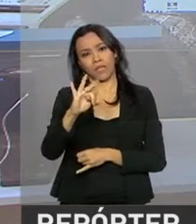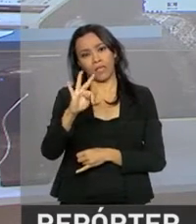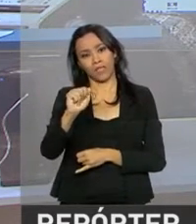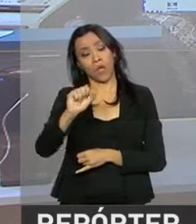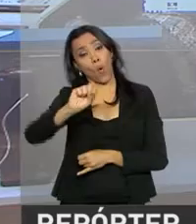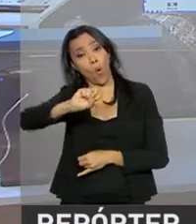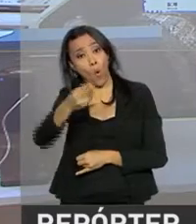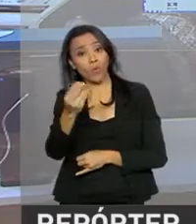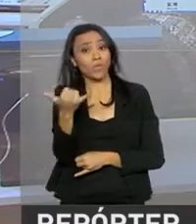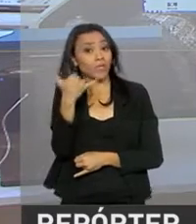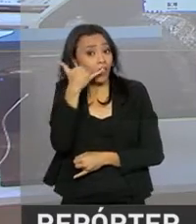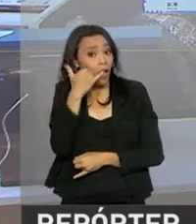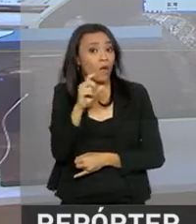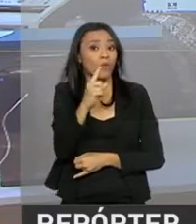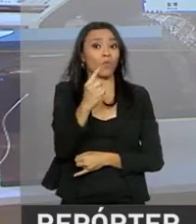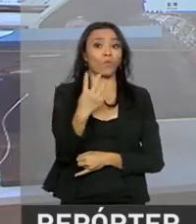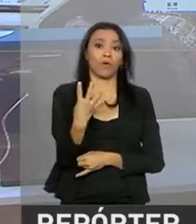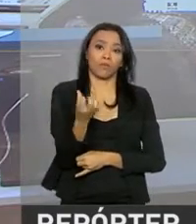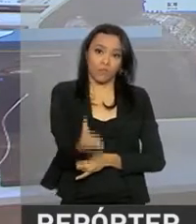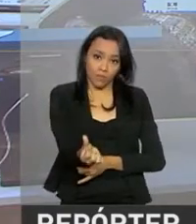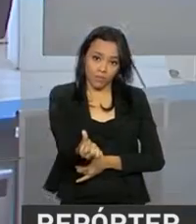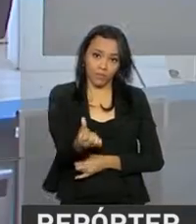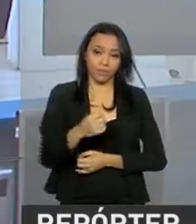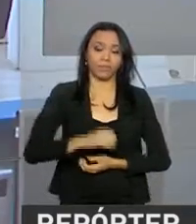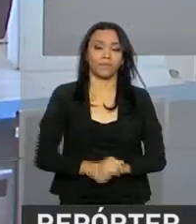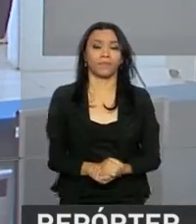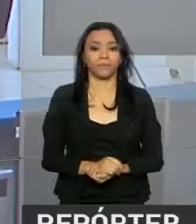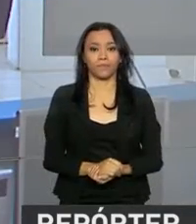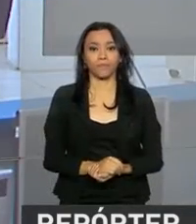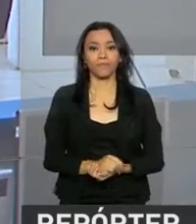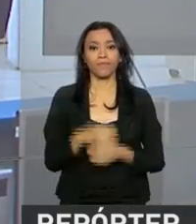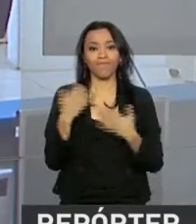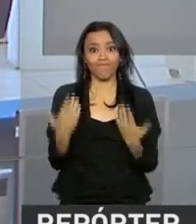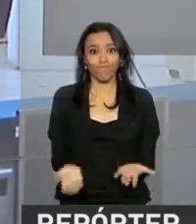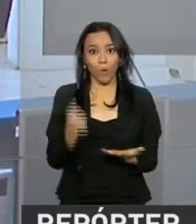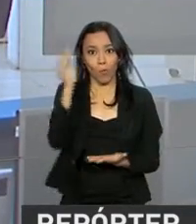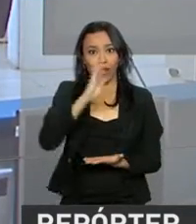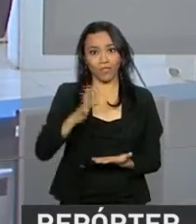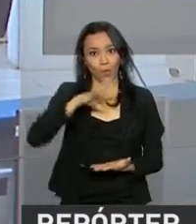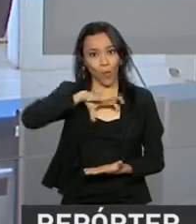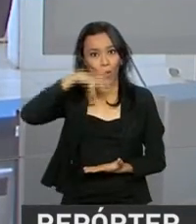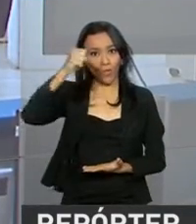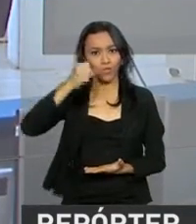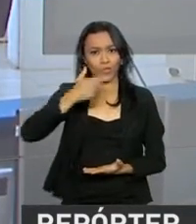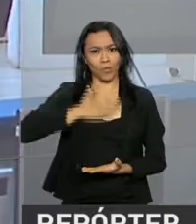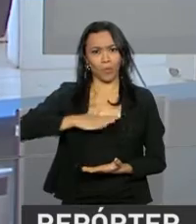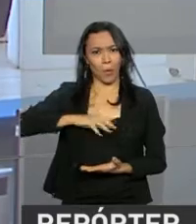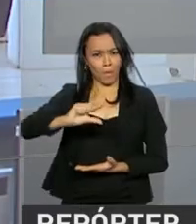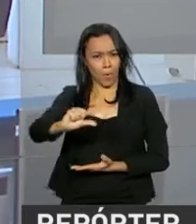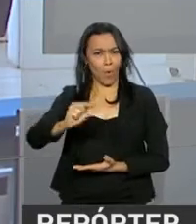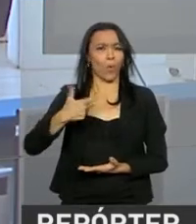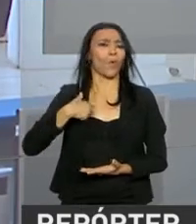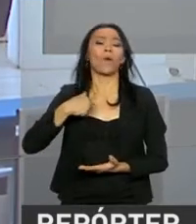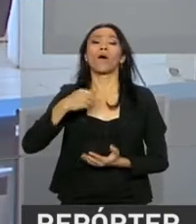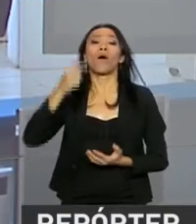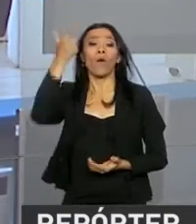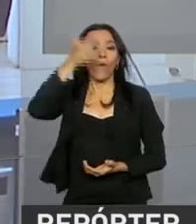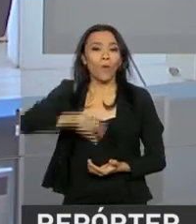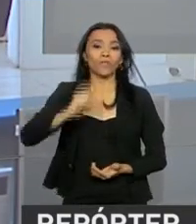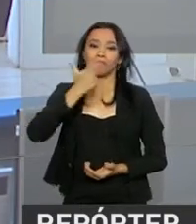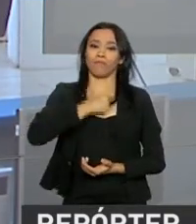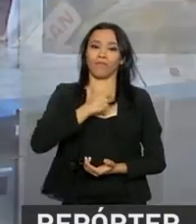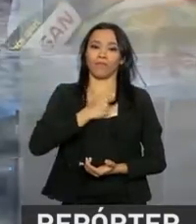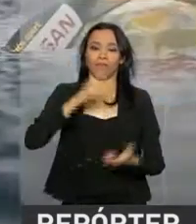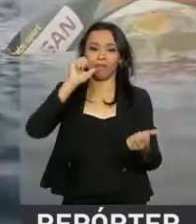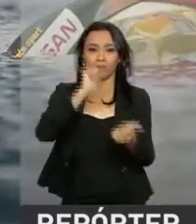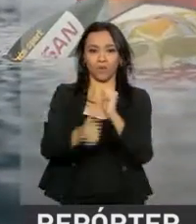Receitafone no número 146. E o Brasil conquistou agora há pouco mais uma medalha nas Paralimpíadas.